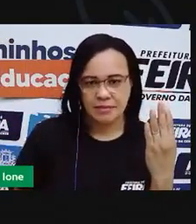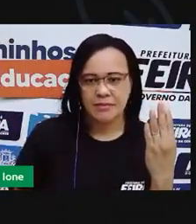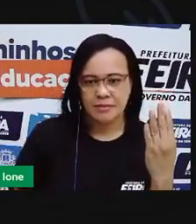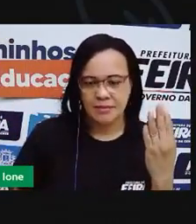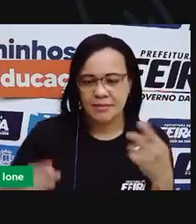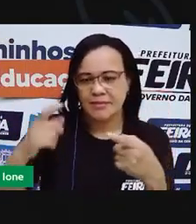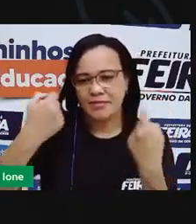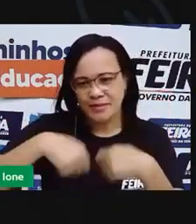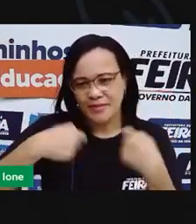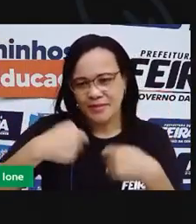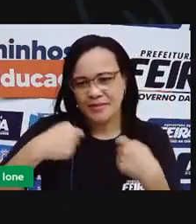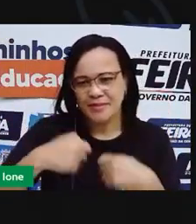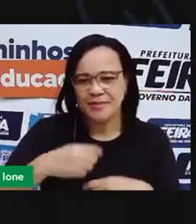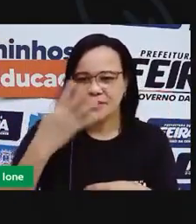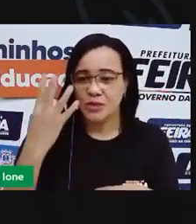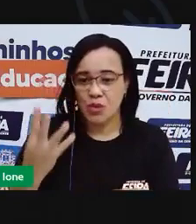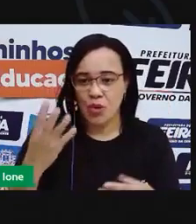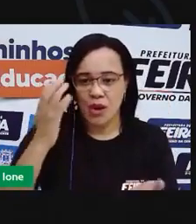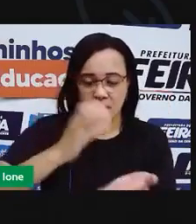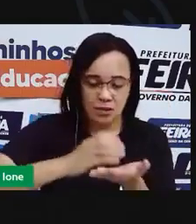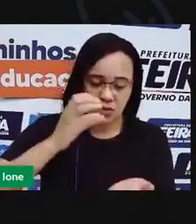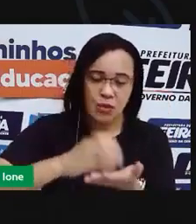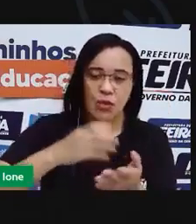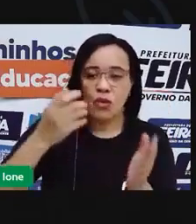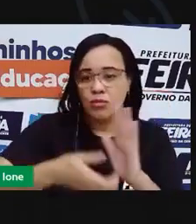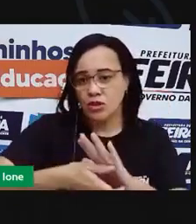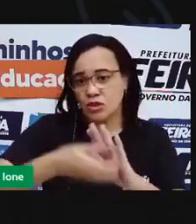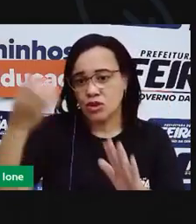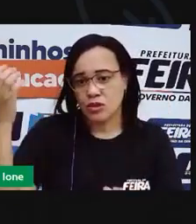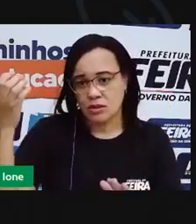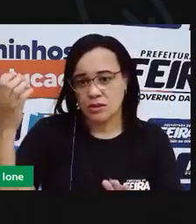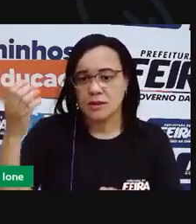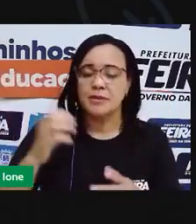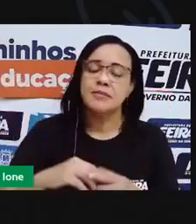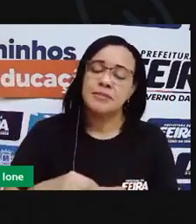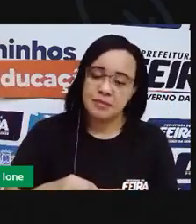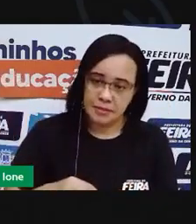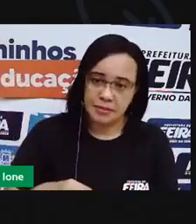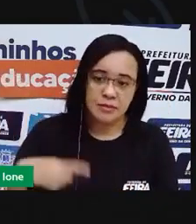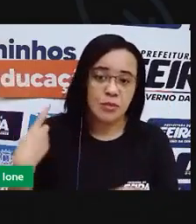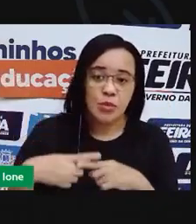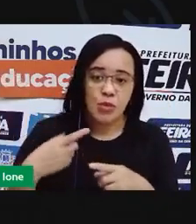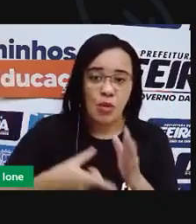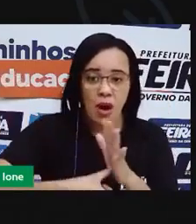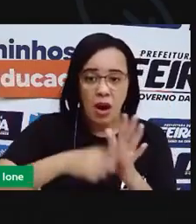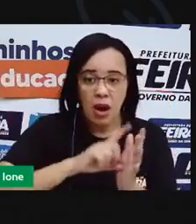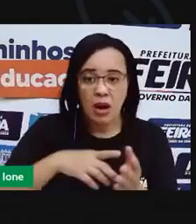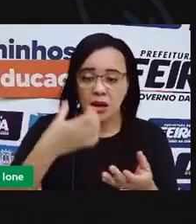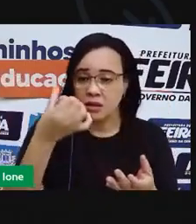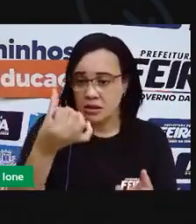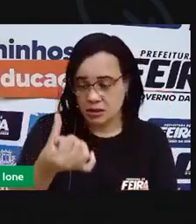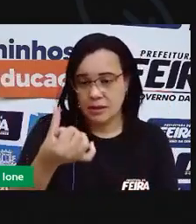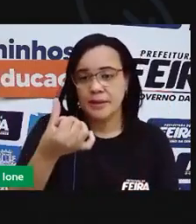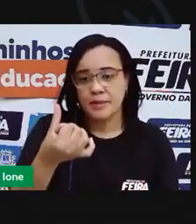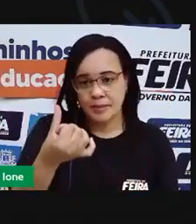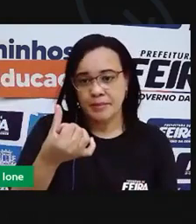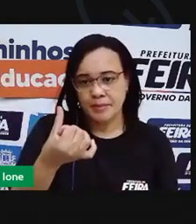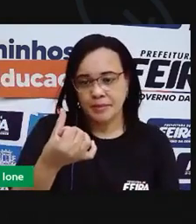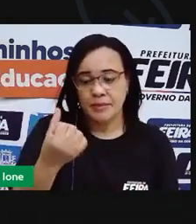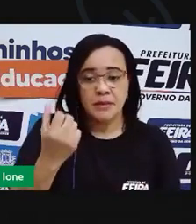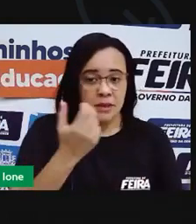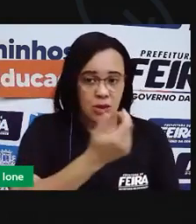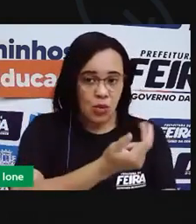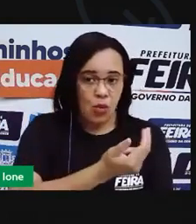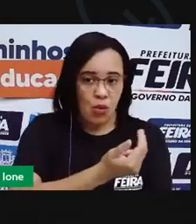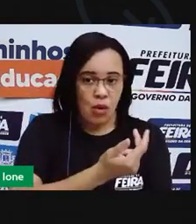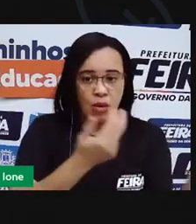quatro copos da filha que tinha seis para que ela ficasse com